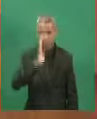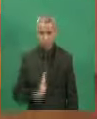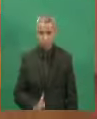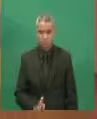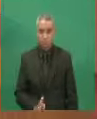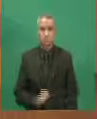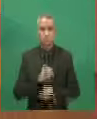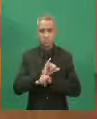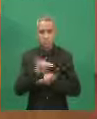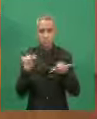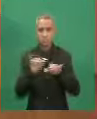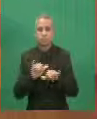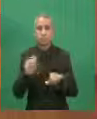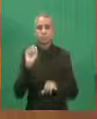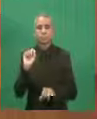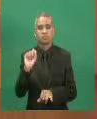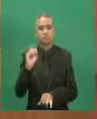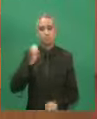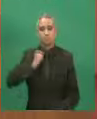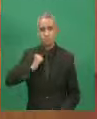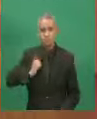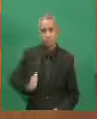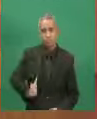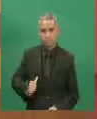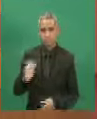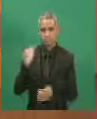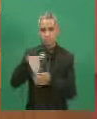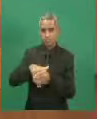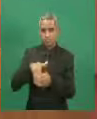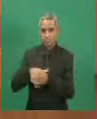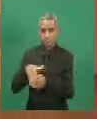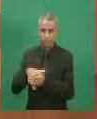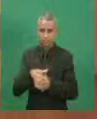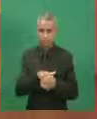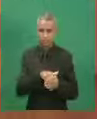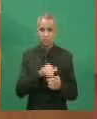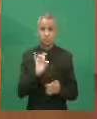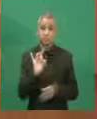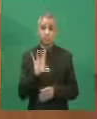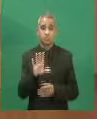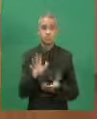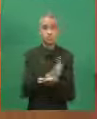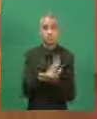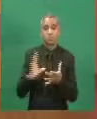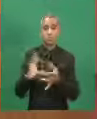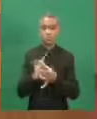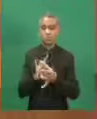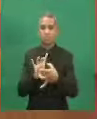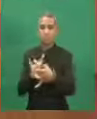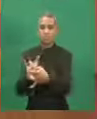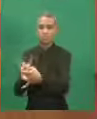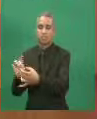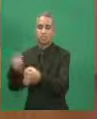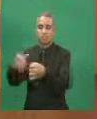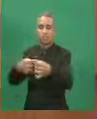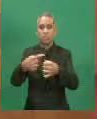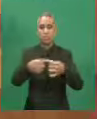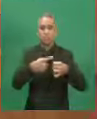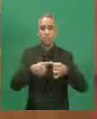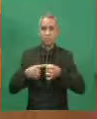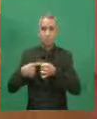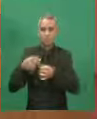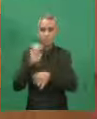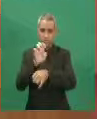cargos criados apenas para acomodar aliados políticos do interior do Estado, que,